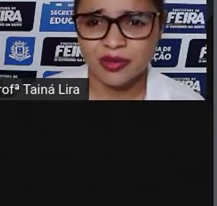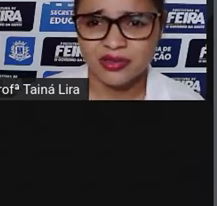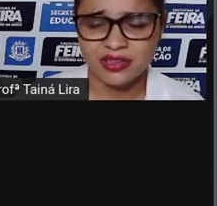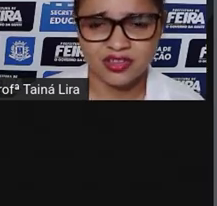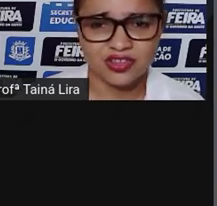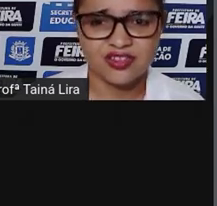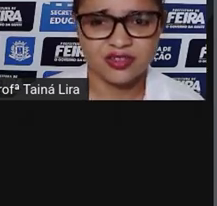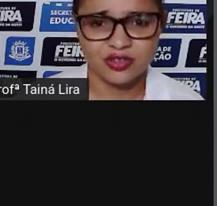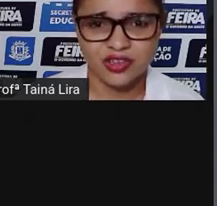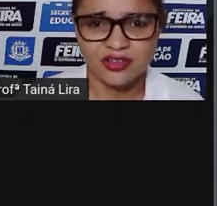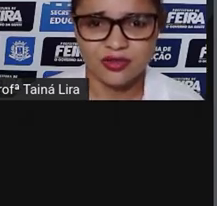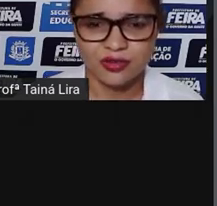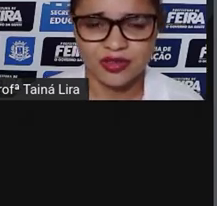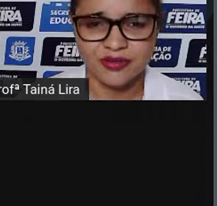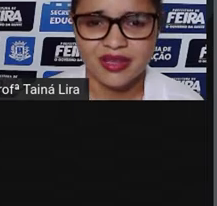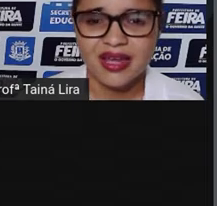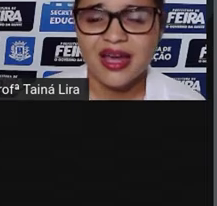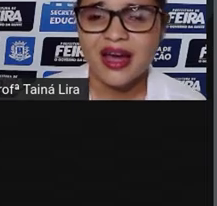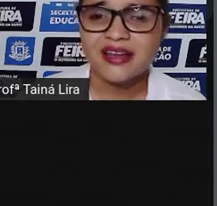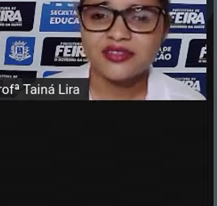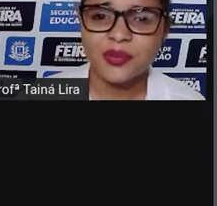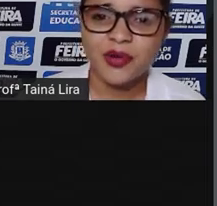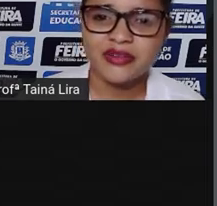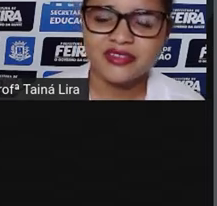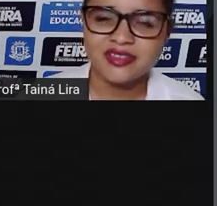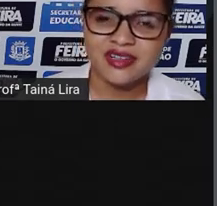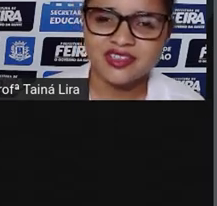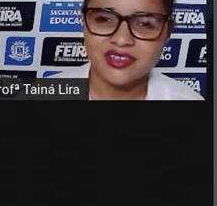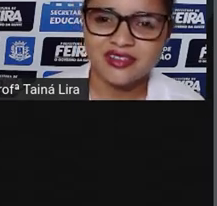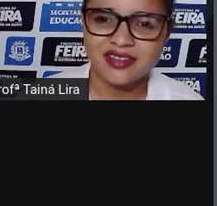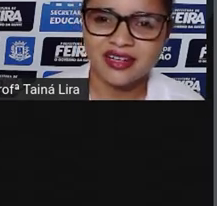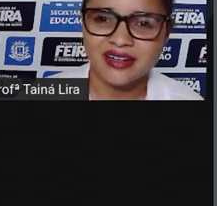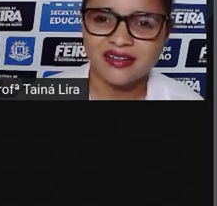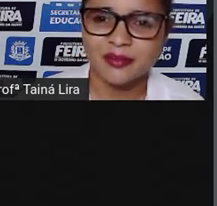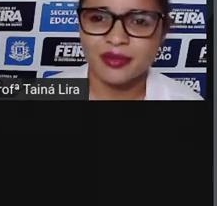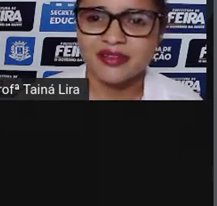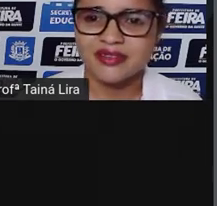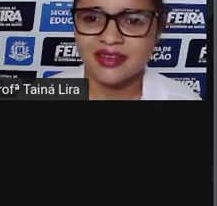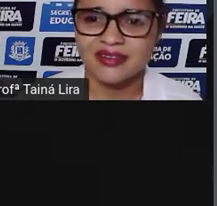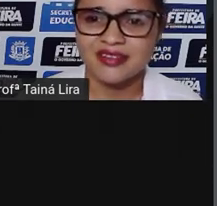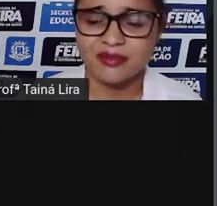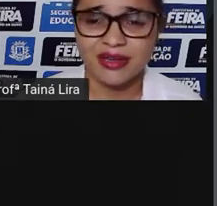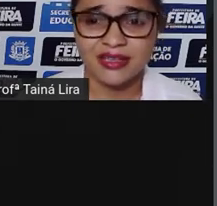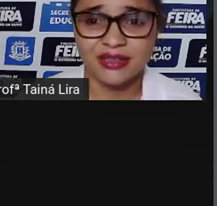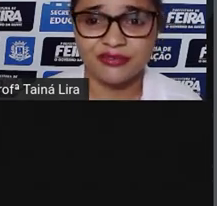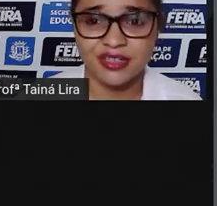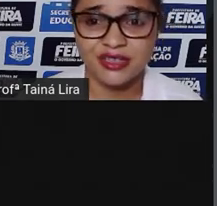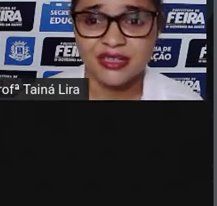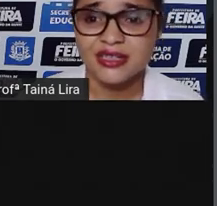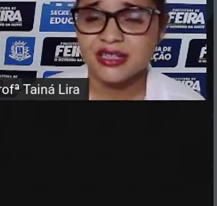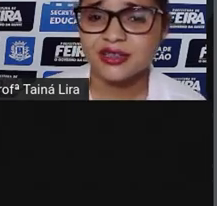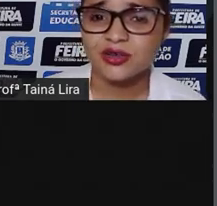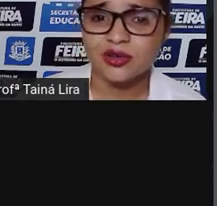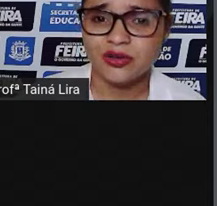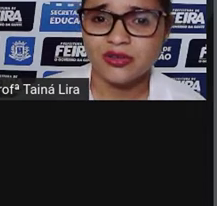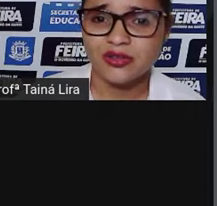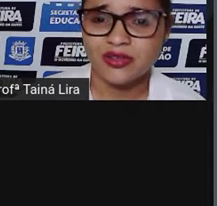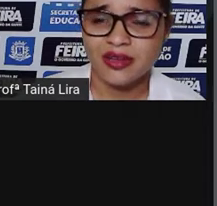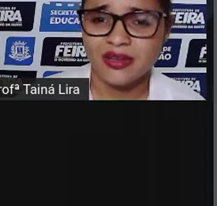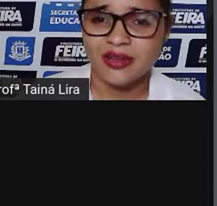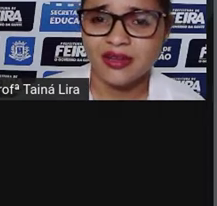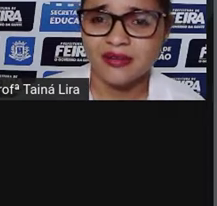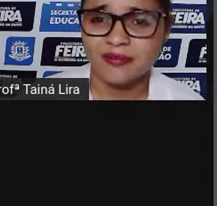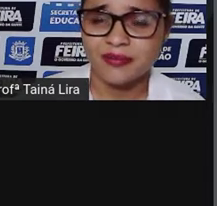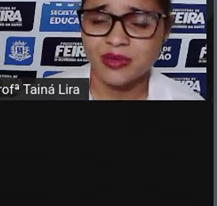era importante, ensinou Tia Sônia. As famosas tragédias gregas apresentadas ao ar livre e todos